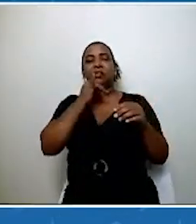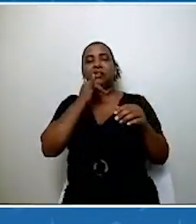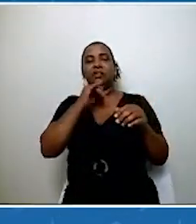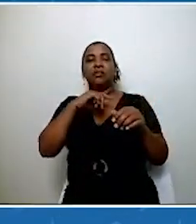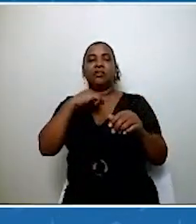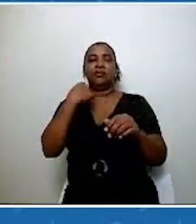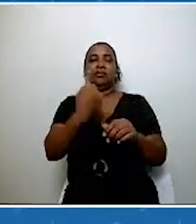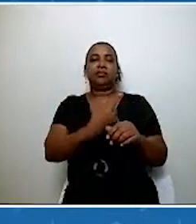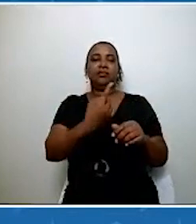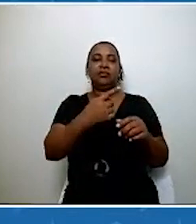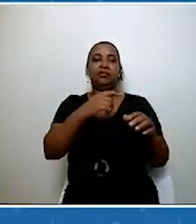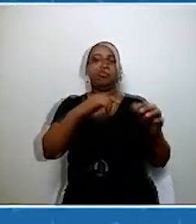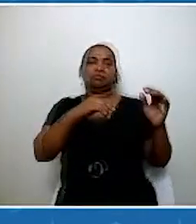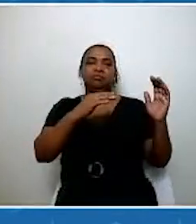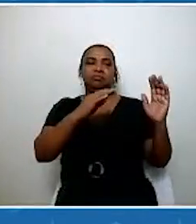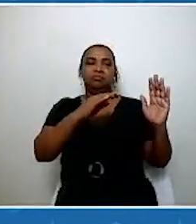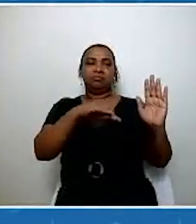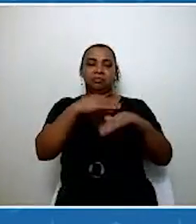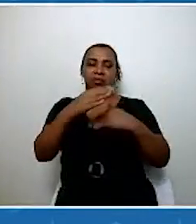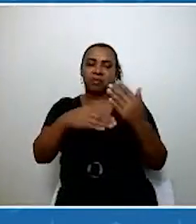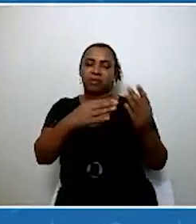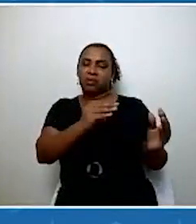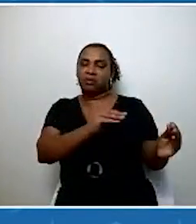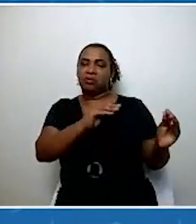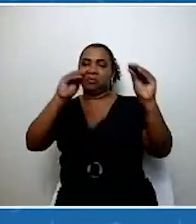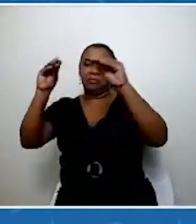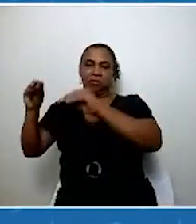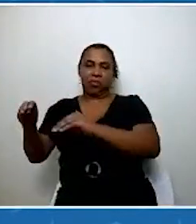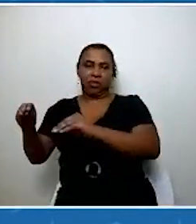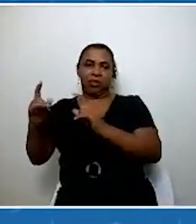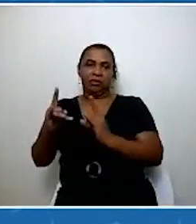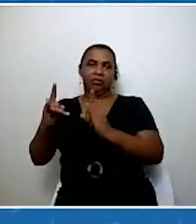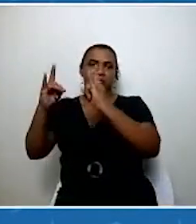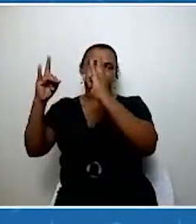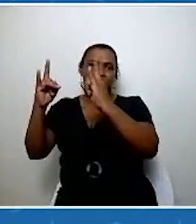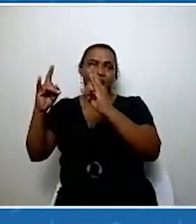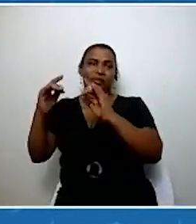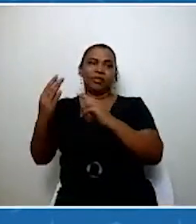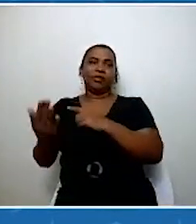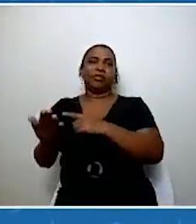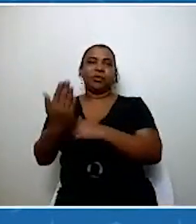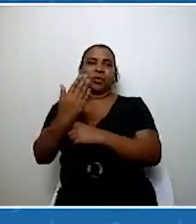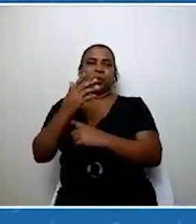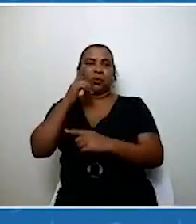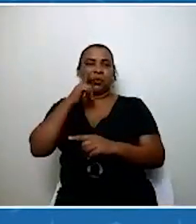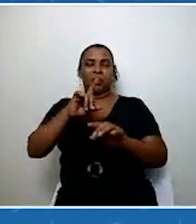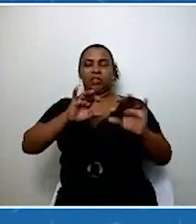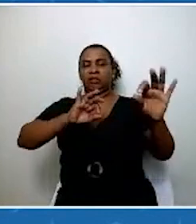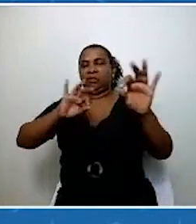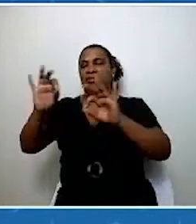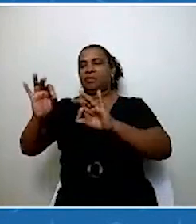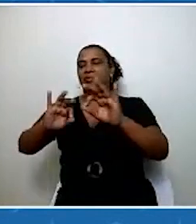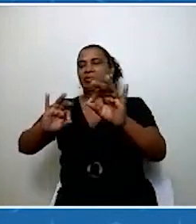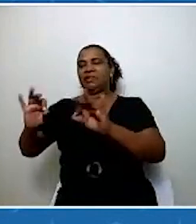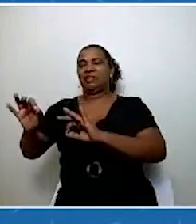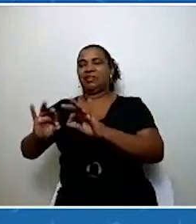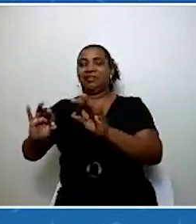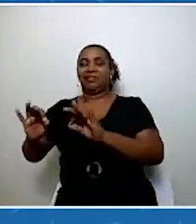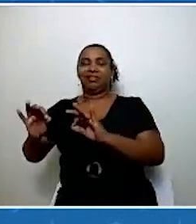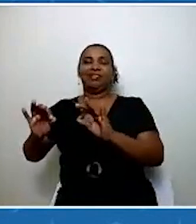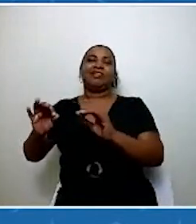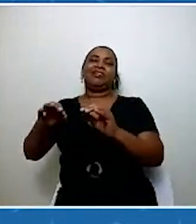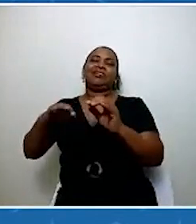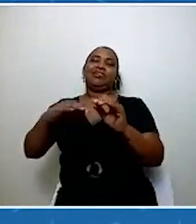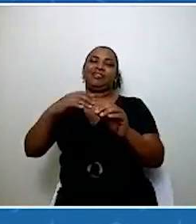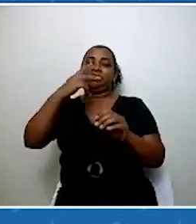foi até ajudou a gente a conseguir arrumar a casa enquanto as coisas estavam acontecendo.